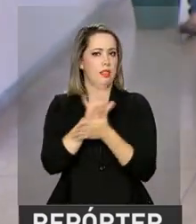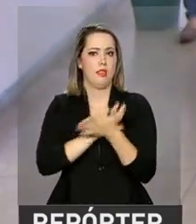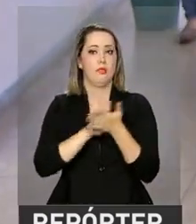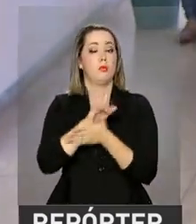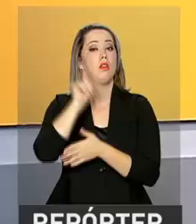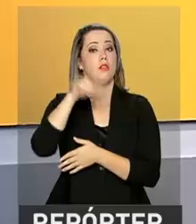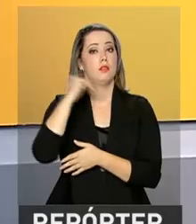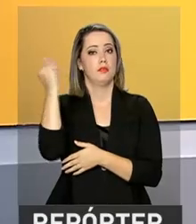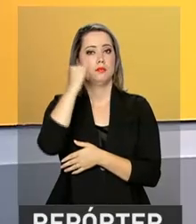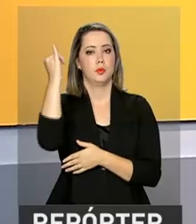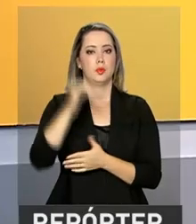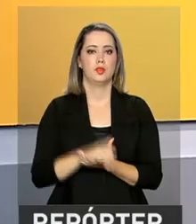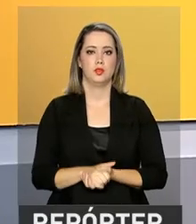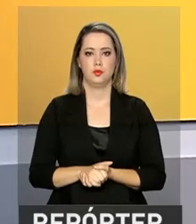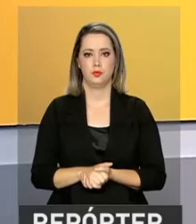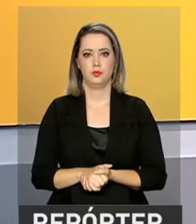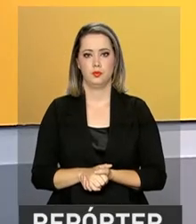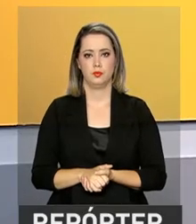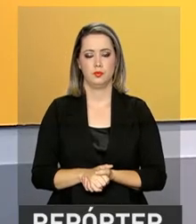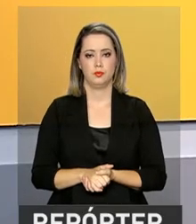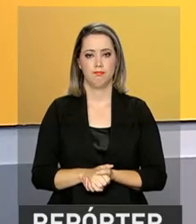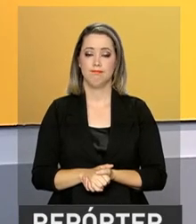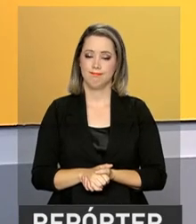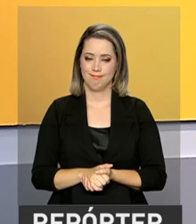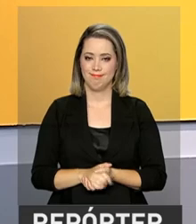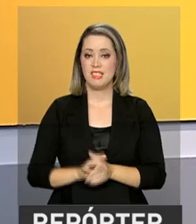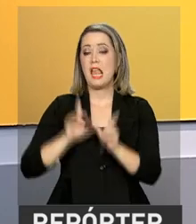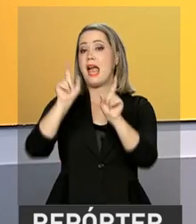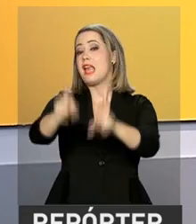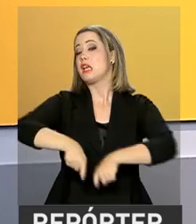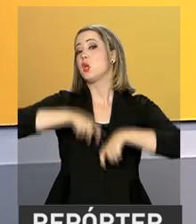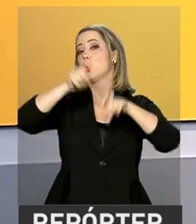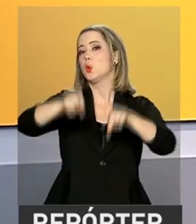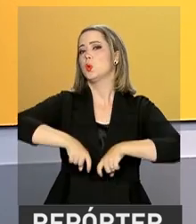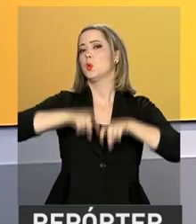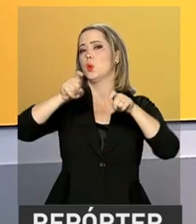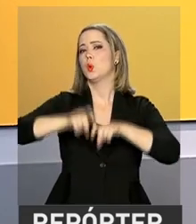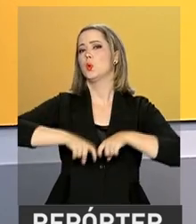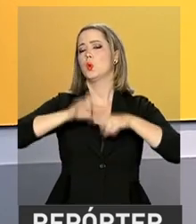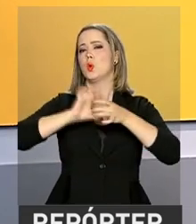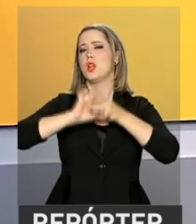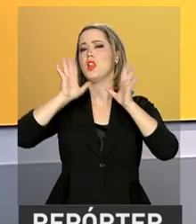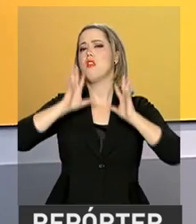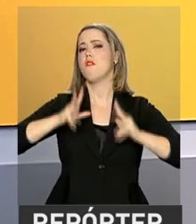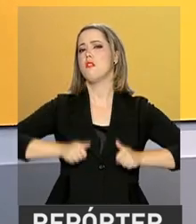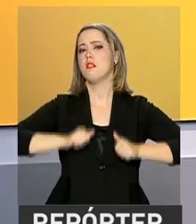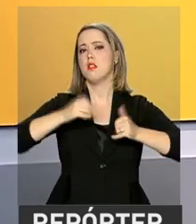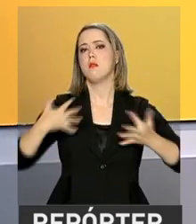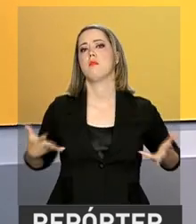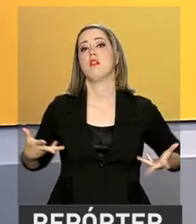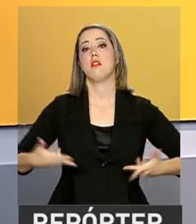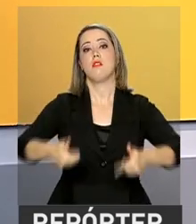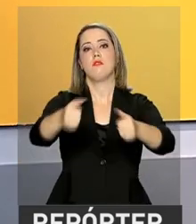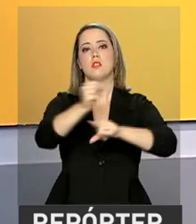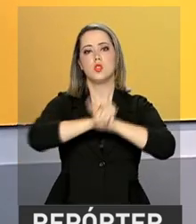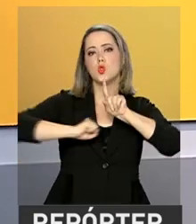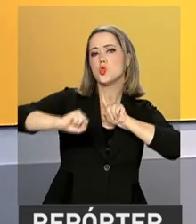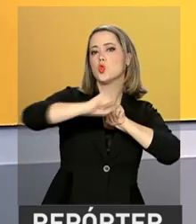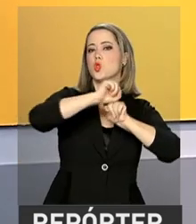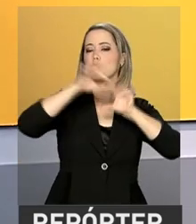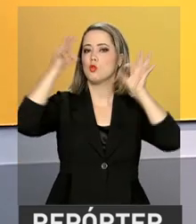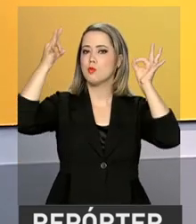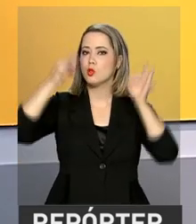importante. Agricultura sustentável, eficiente e socialmente justa. A gente está falando da